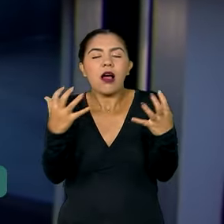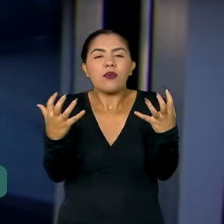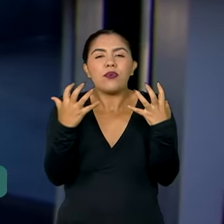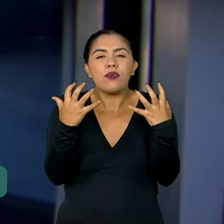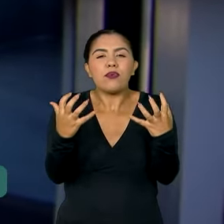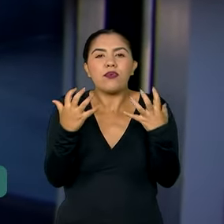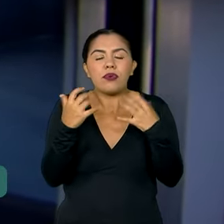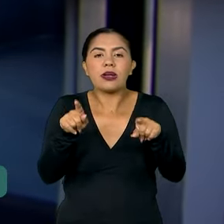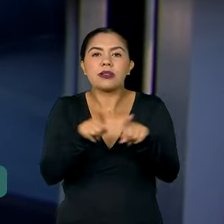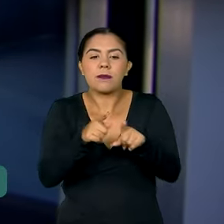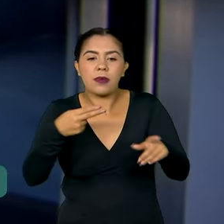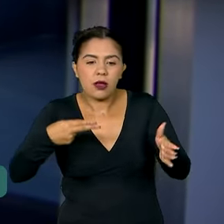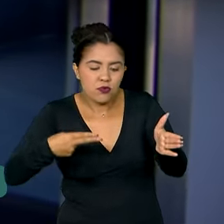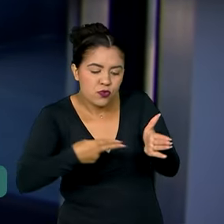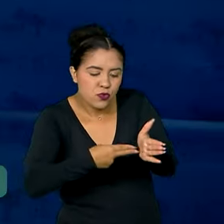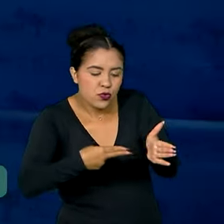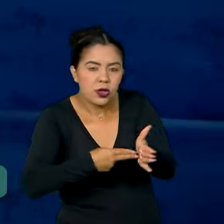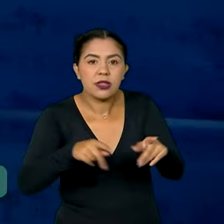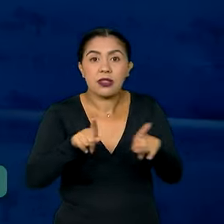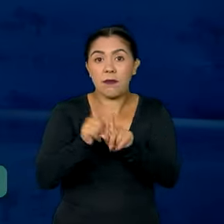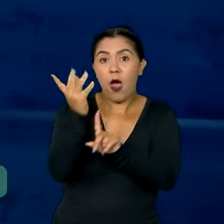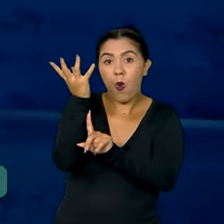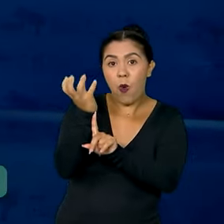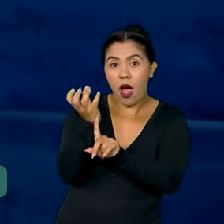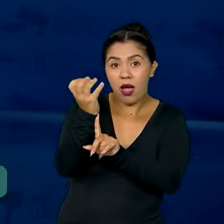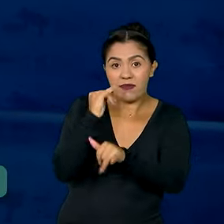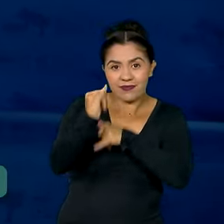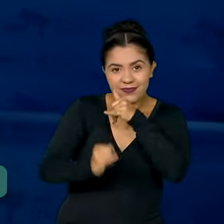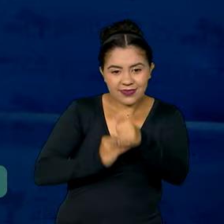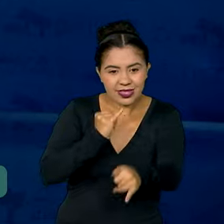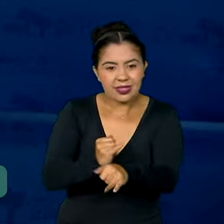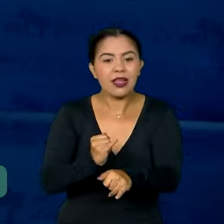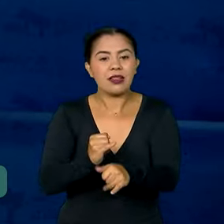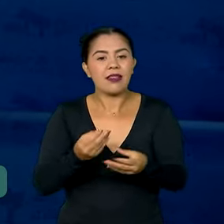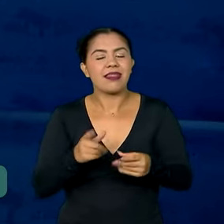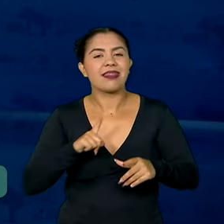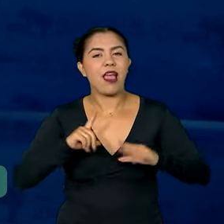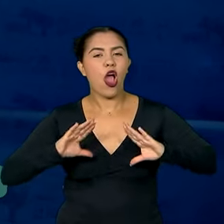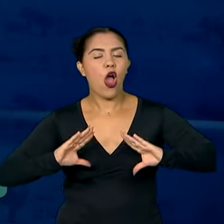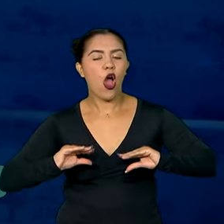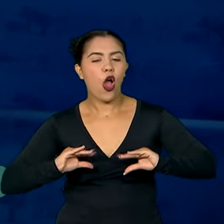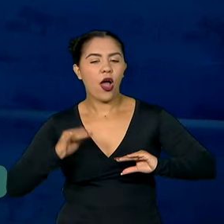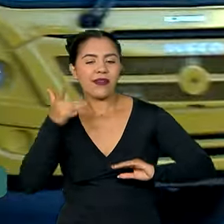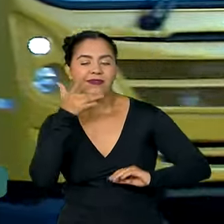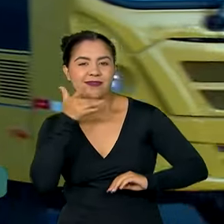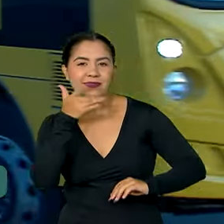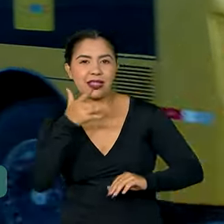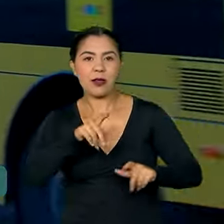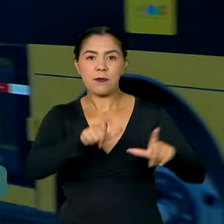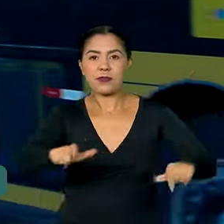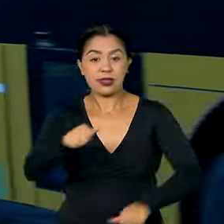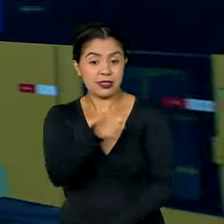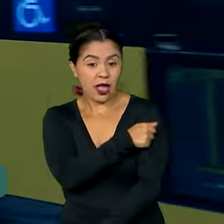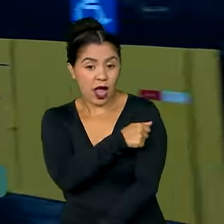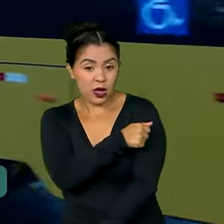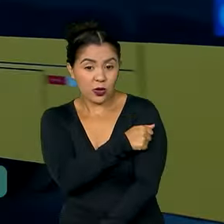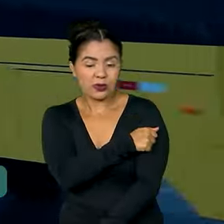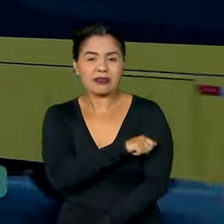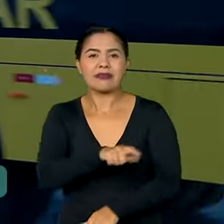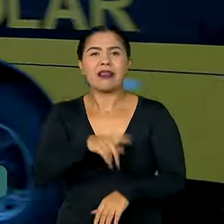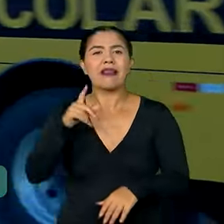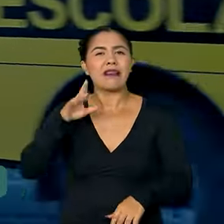entradas USB e Wi-Fi. São veículos que oferecem mais conforto aos estudantes que precisam percorrer